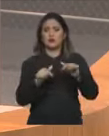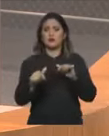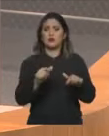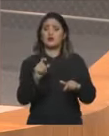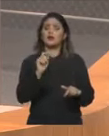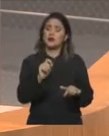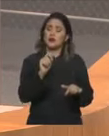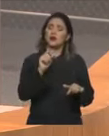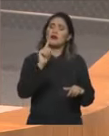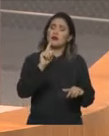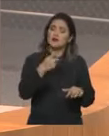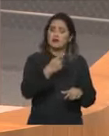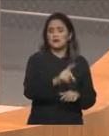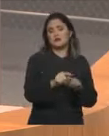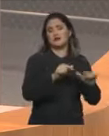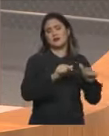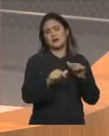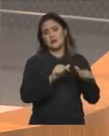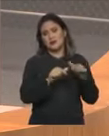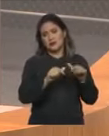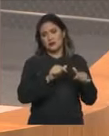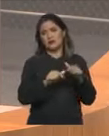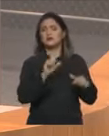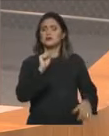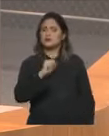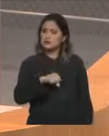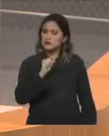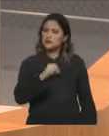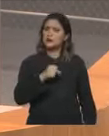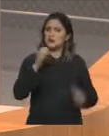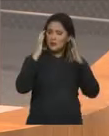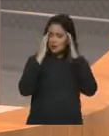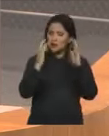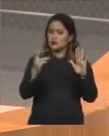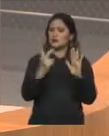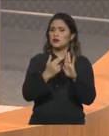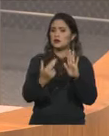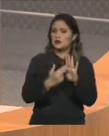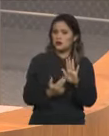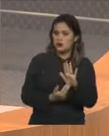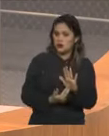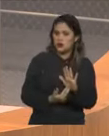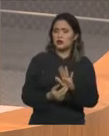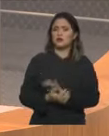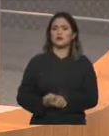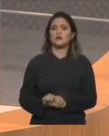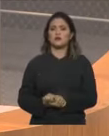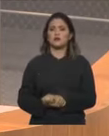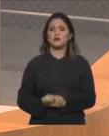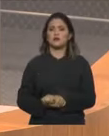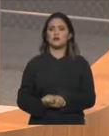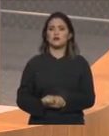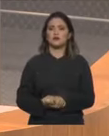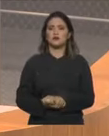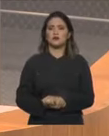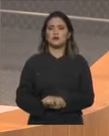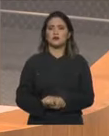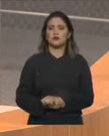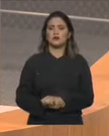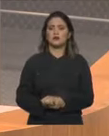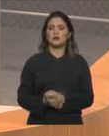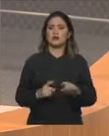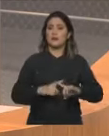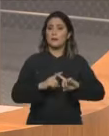estava prestando o seu ofício, prestando o seu serviço e cumprindo regras, as regras do jogo. Mas,